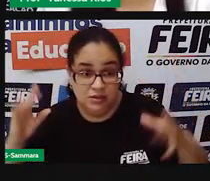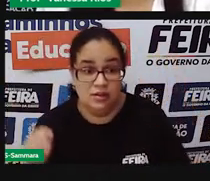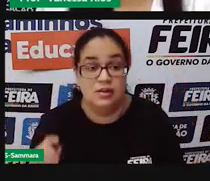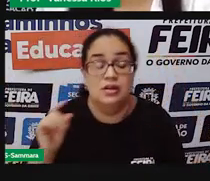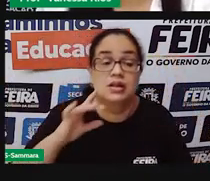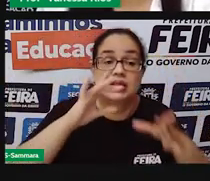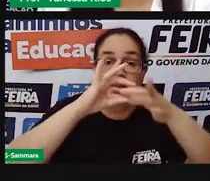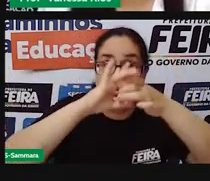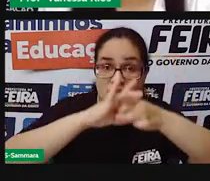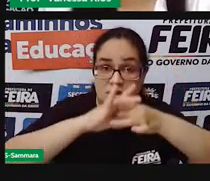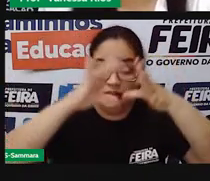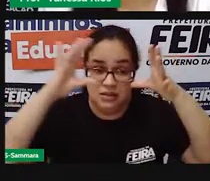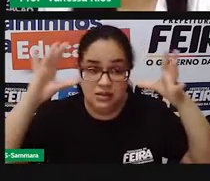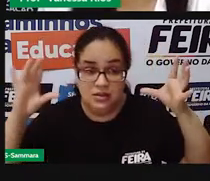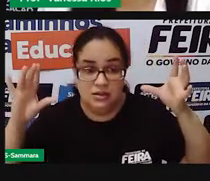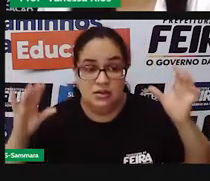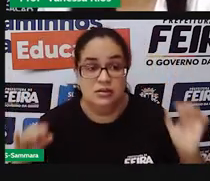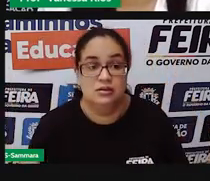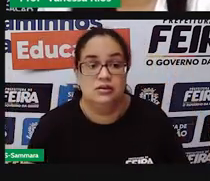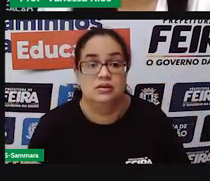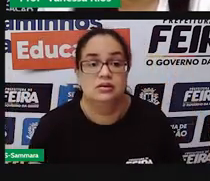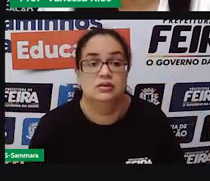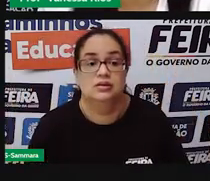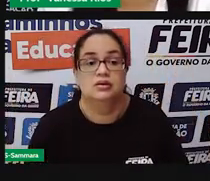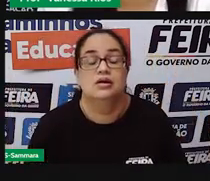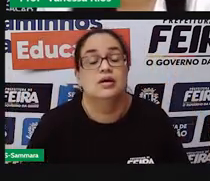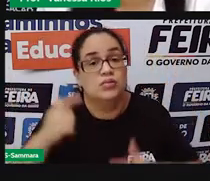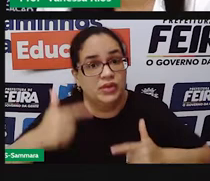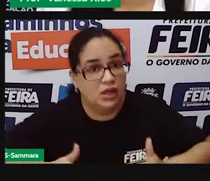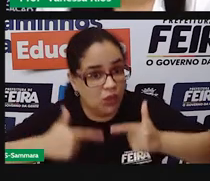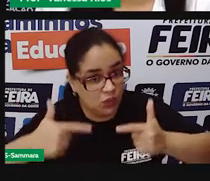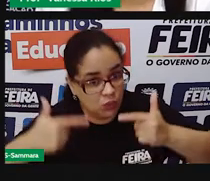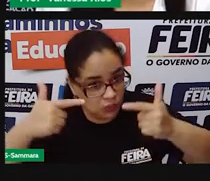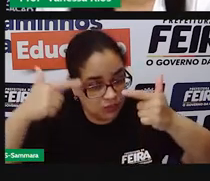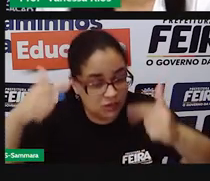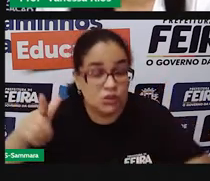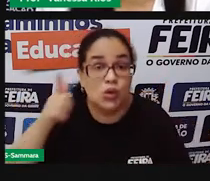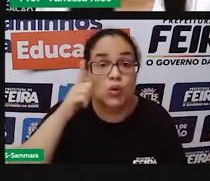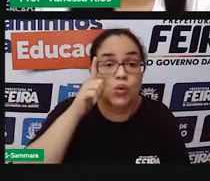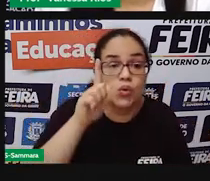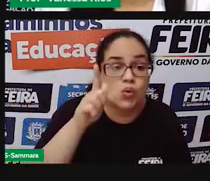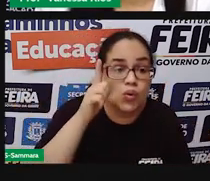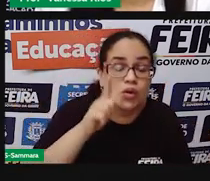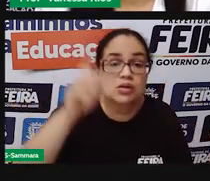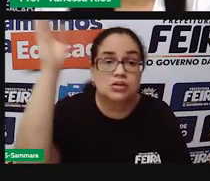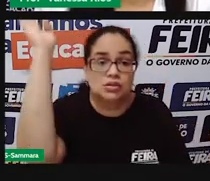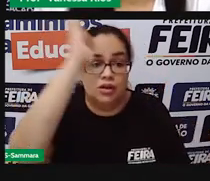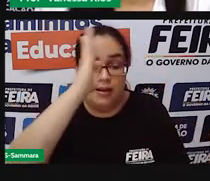democrático, né, veio aí em função de muita luta, porque nem sempre o Brasil